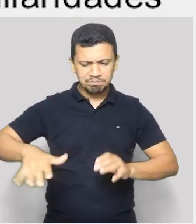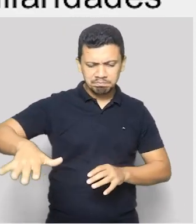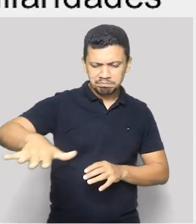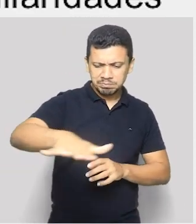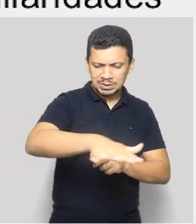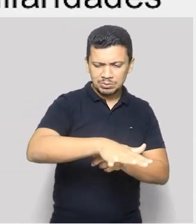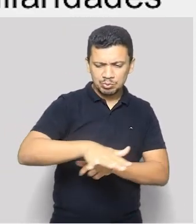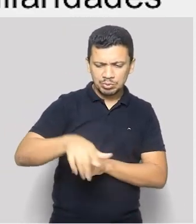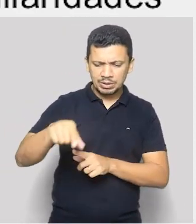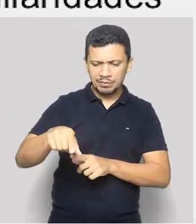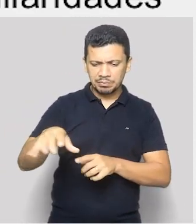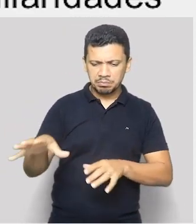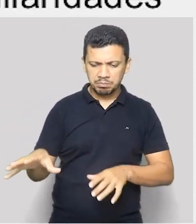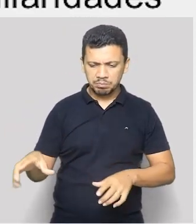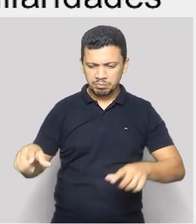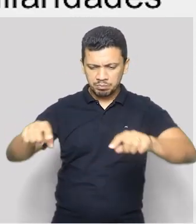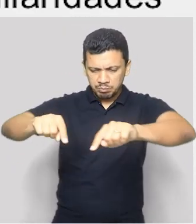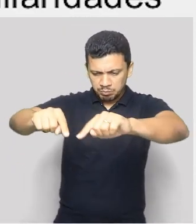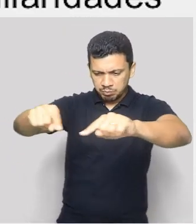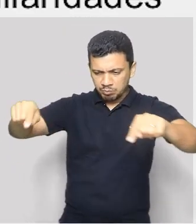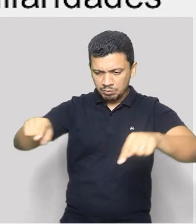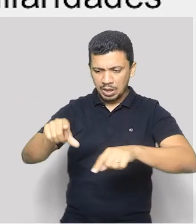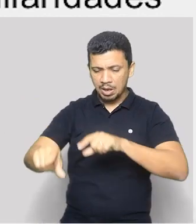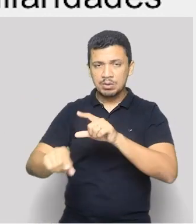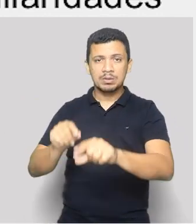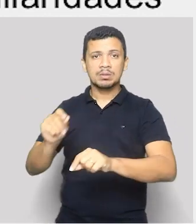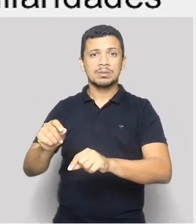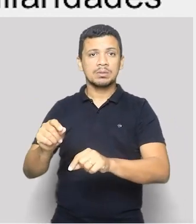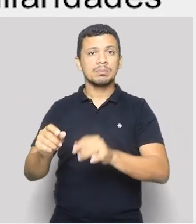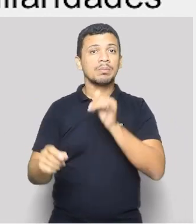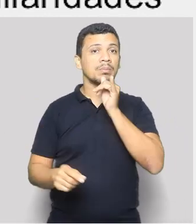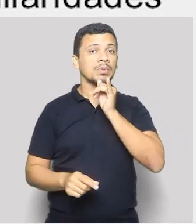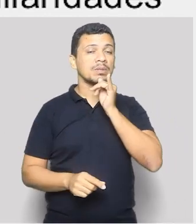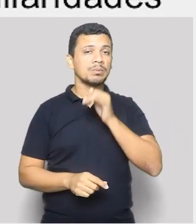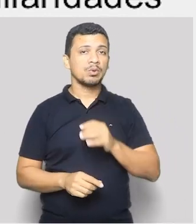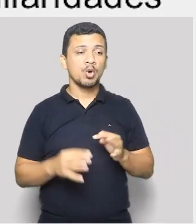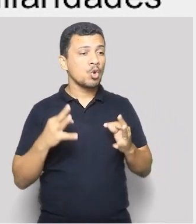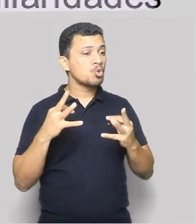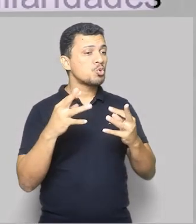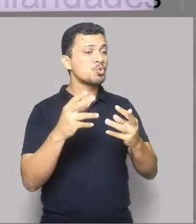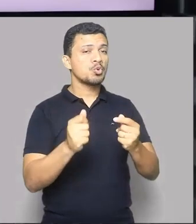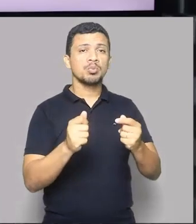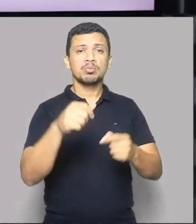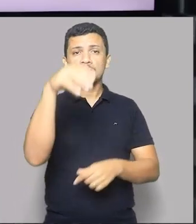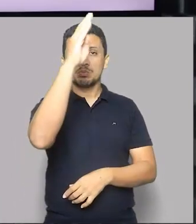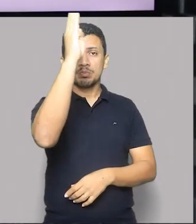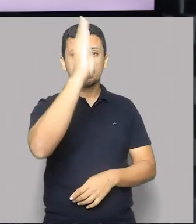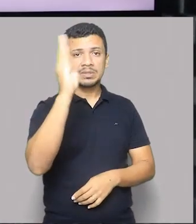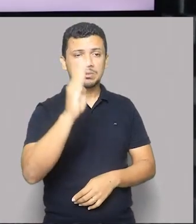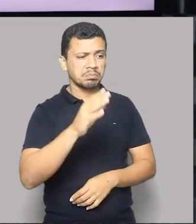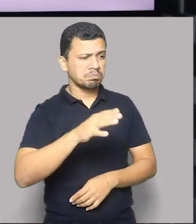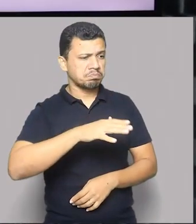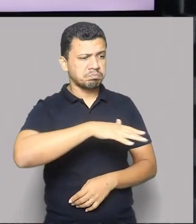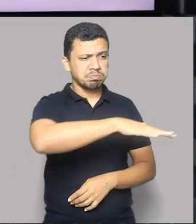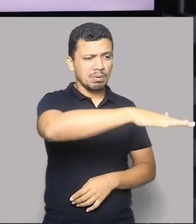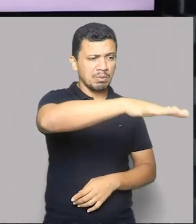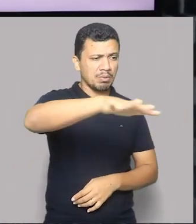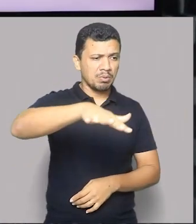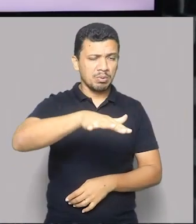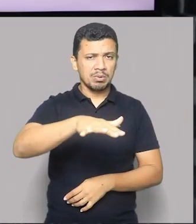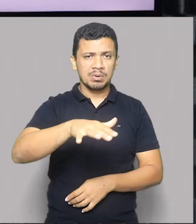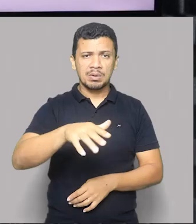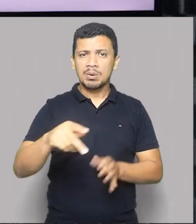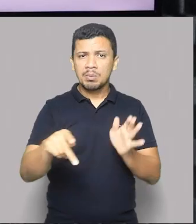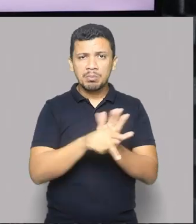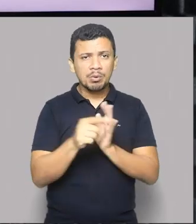ponto. Vamos pegar toda a extensão do território brasileiro? O Brasil só possui um único bioma? Lógico que